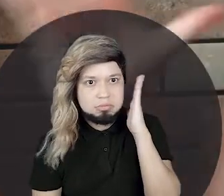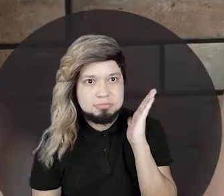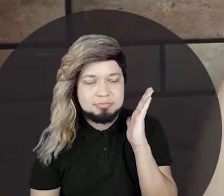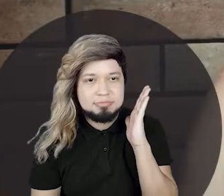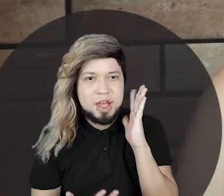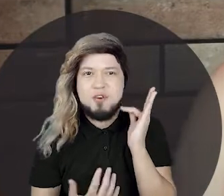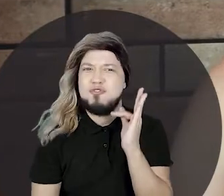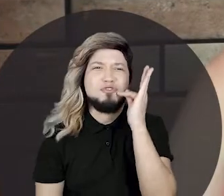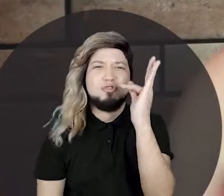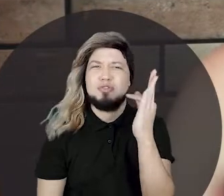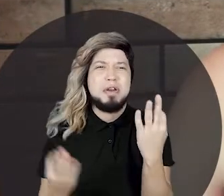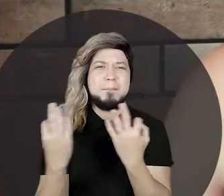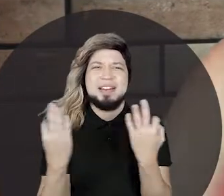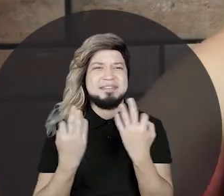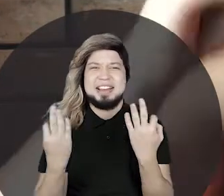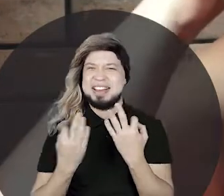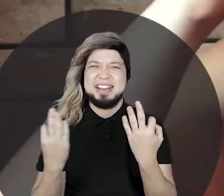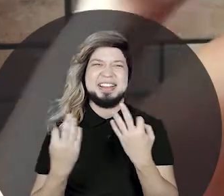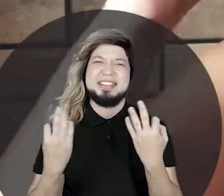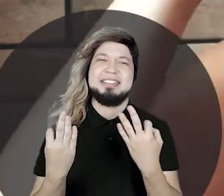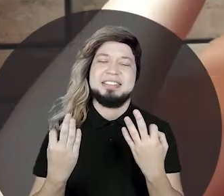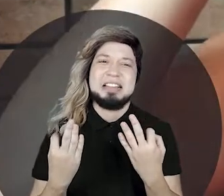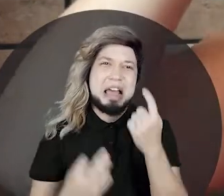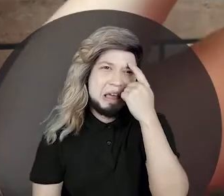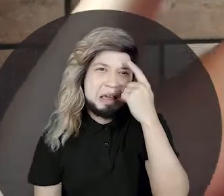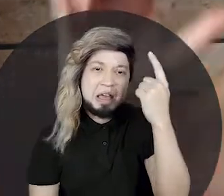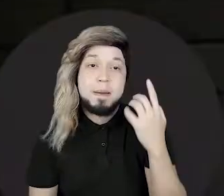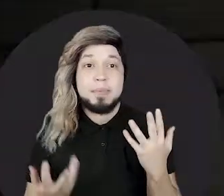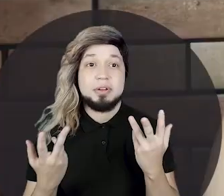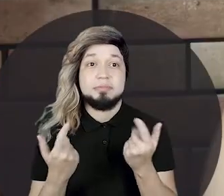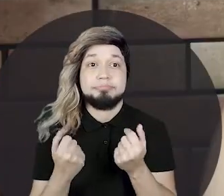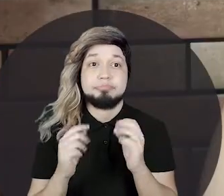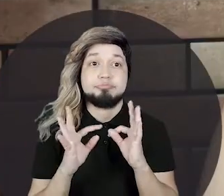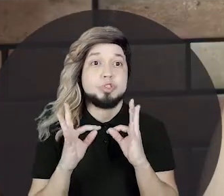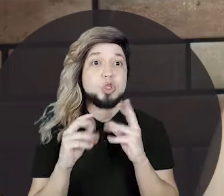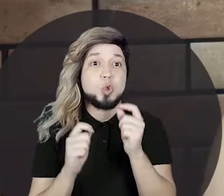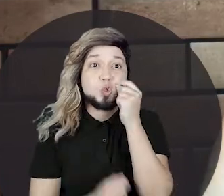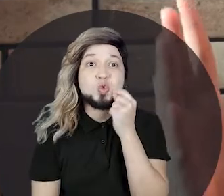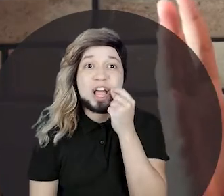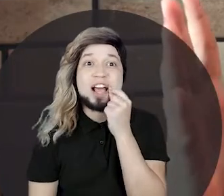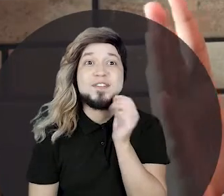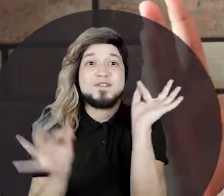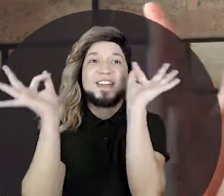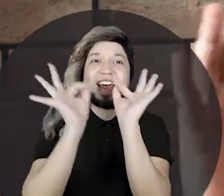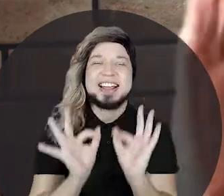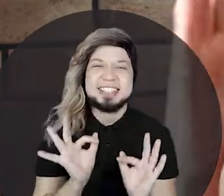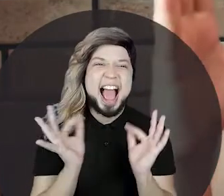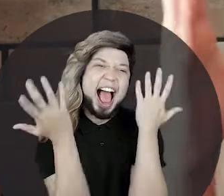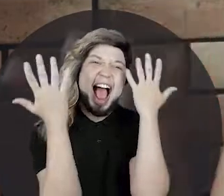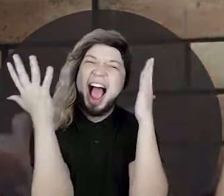futuro. É isso mesmo. Que ideia maravilhosa. E todos estavam felizes,